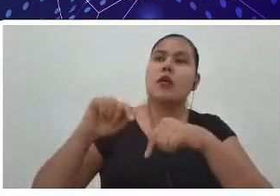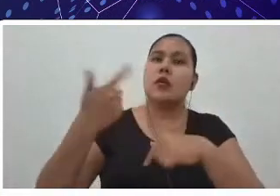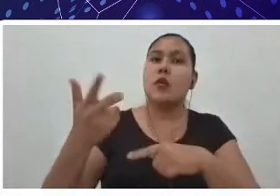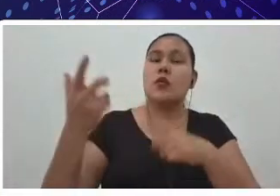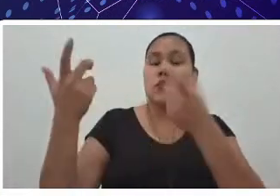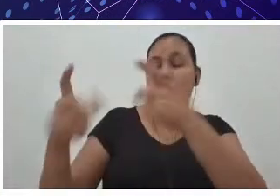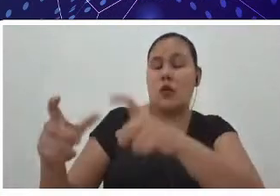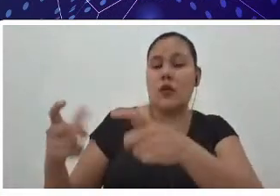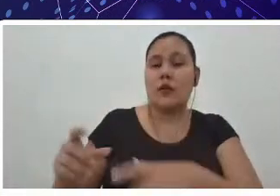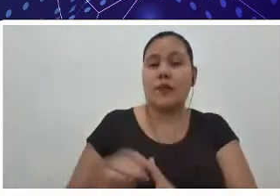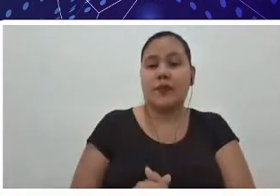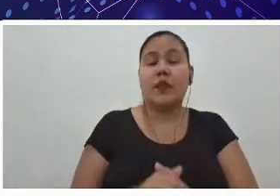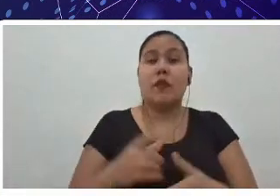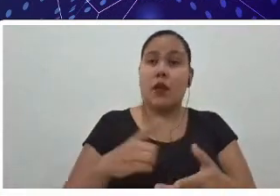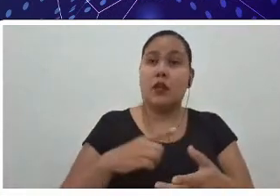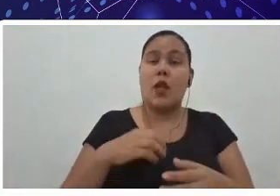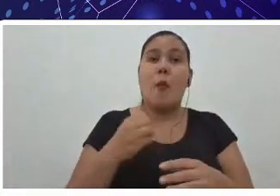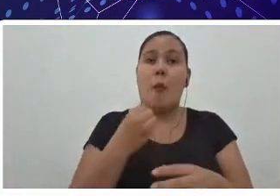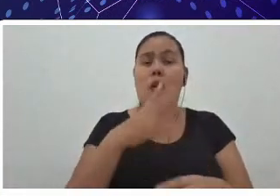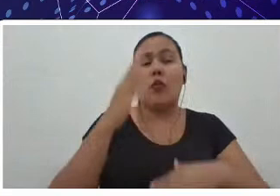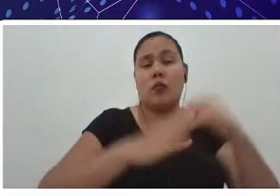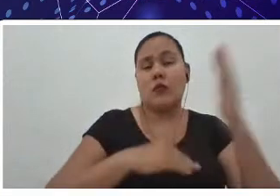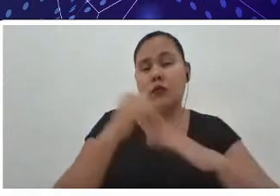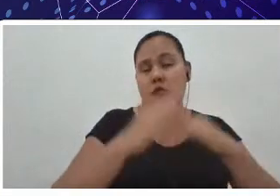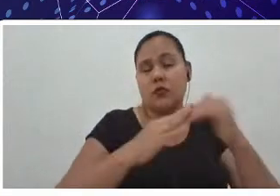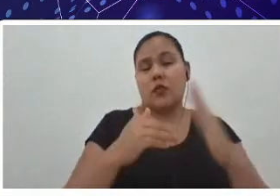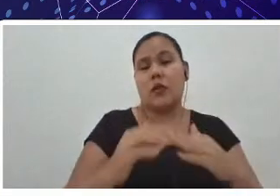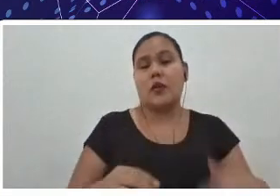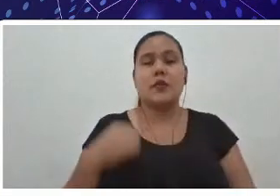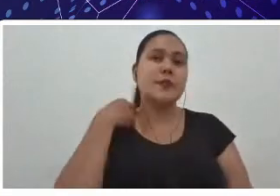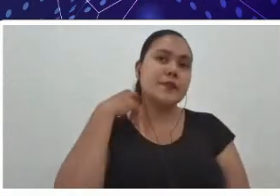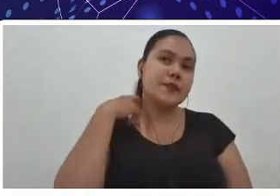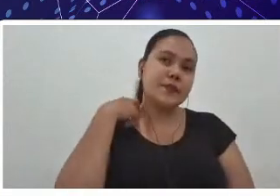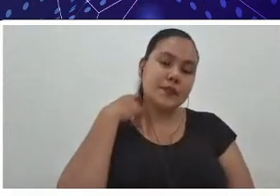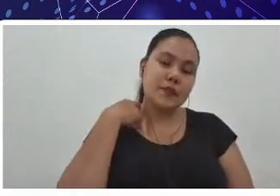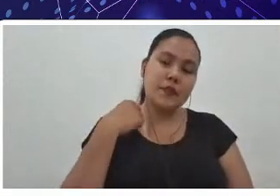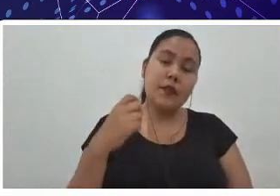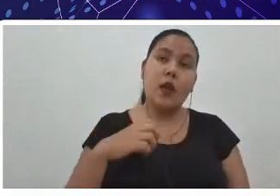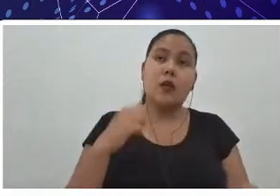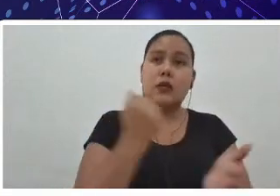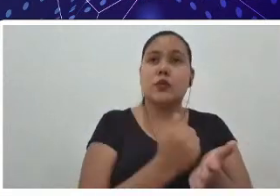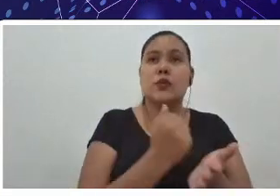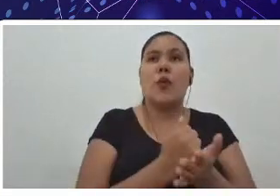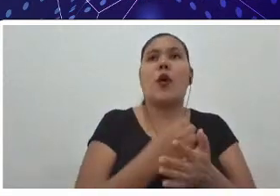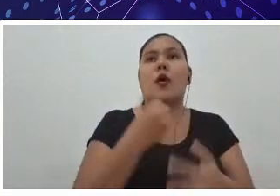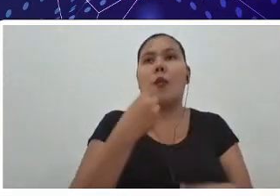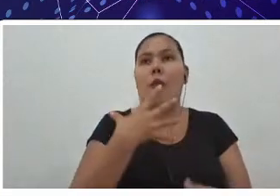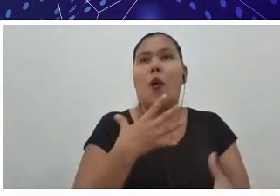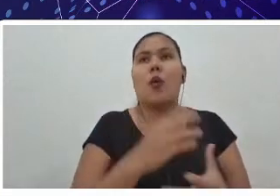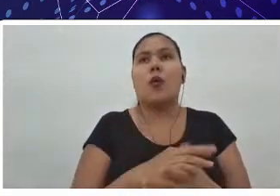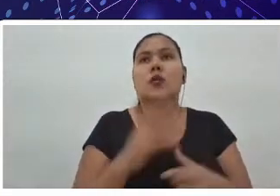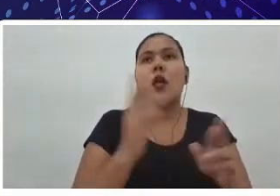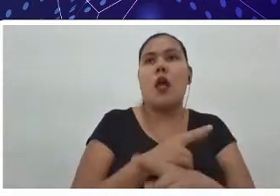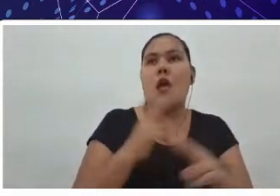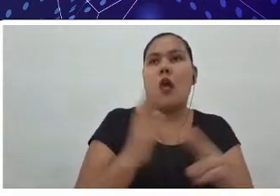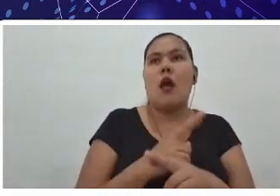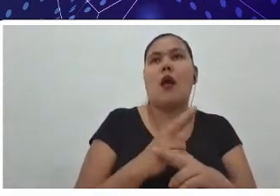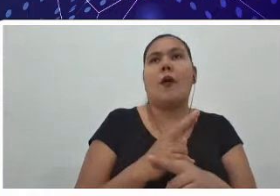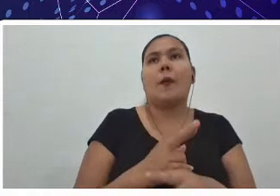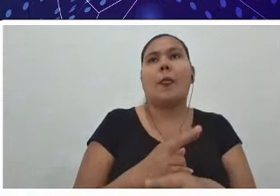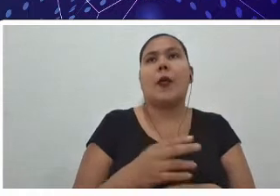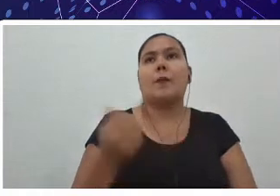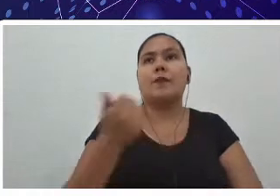profissionais, né, então nós temos notas também muito boas com relação à avaliação dos nossos